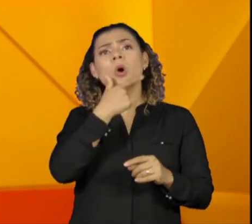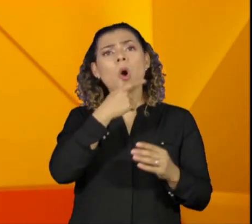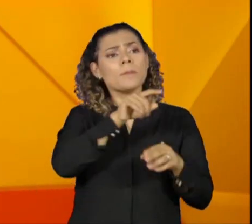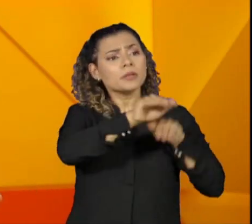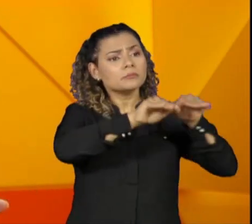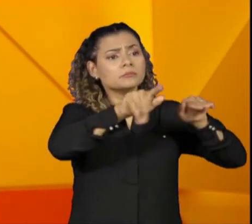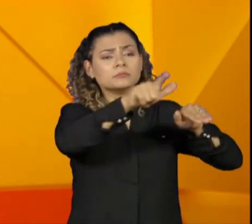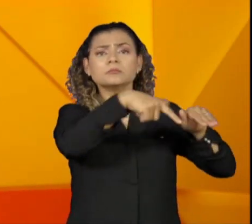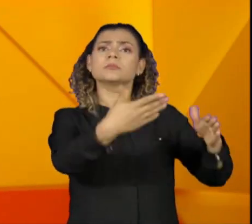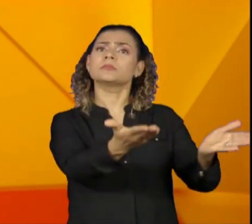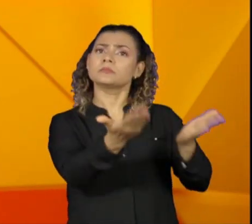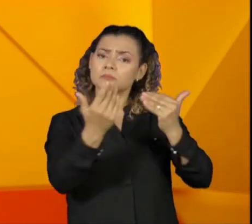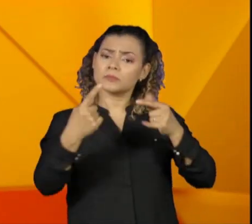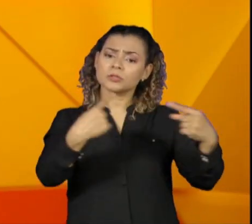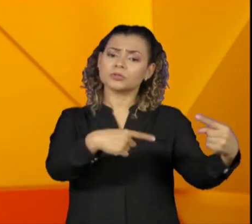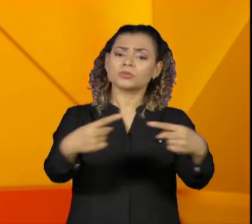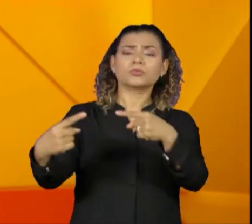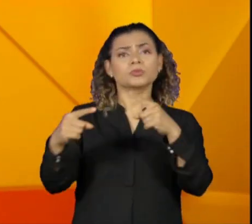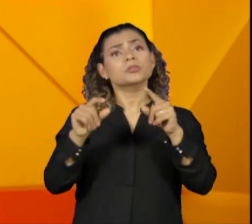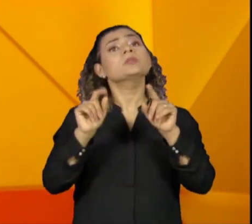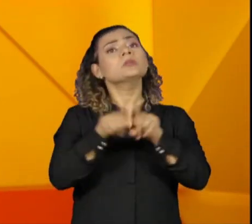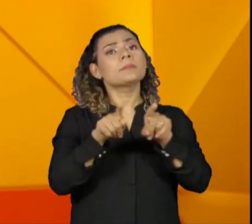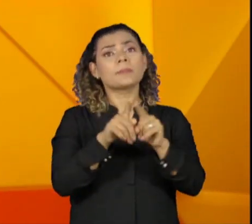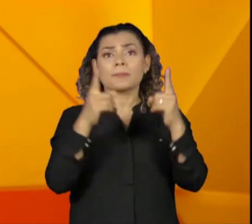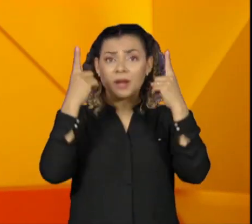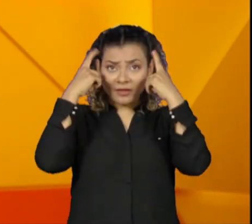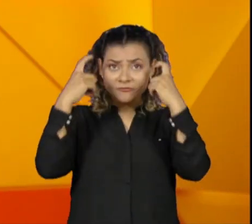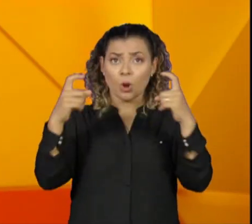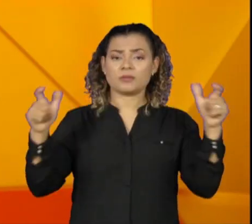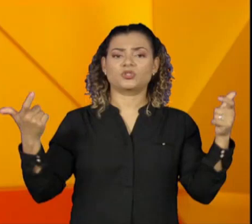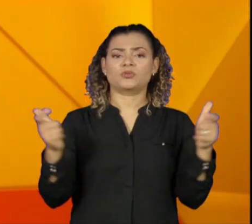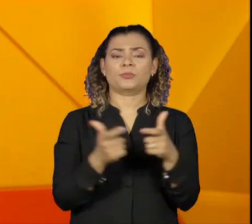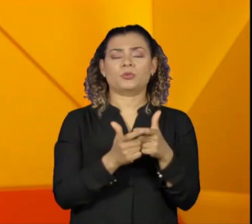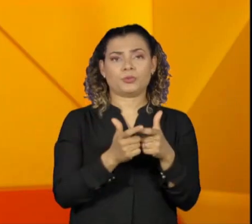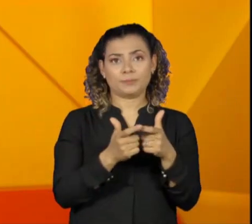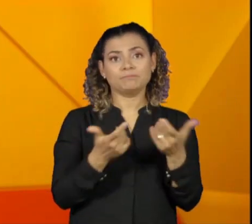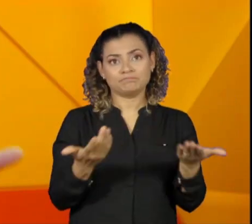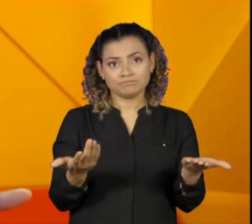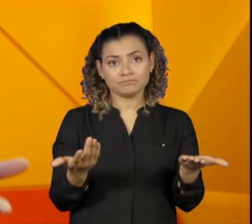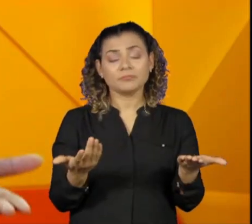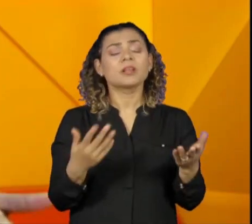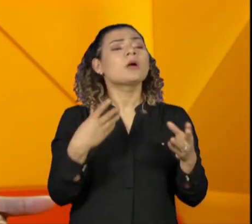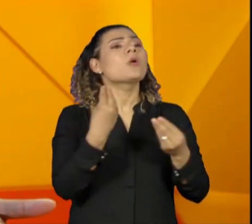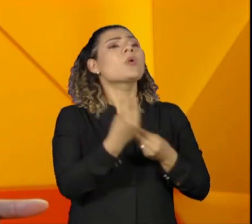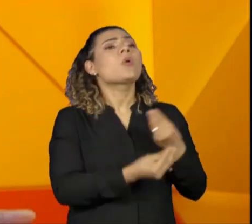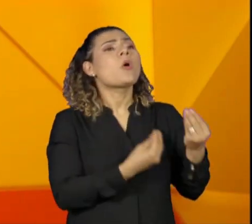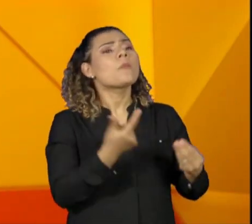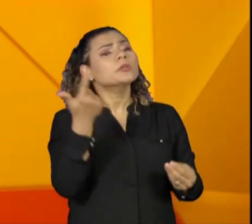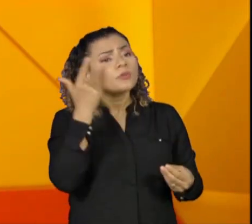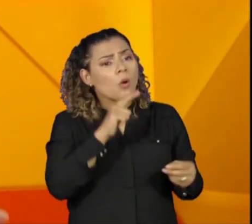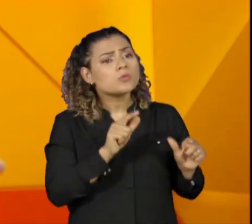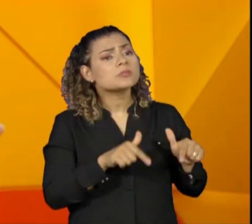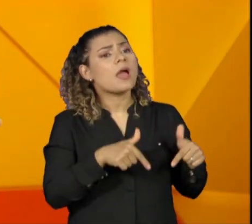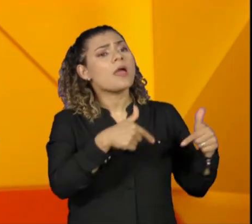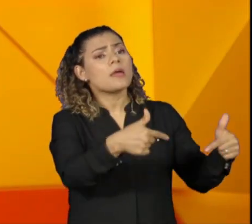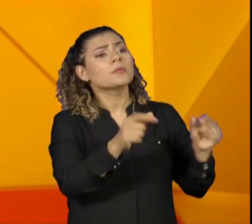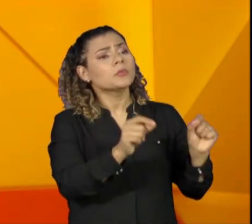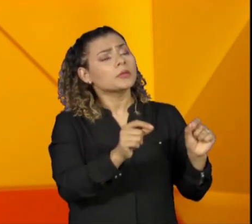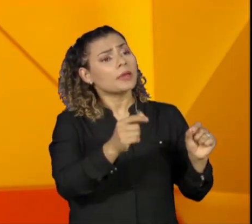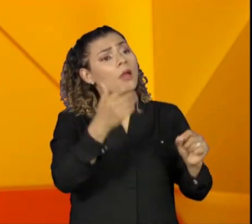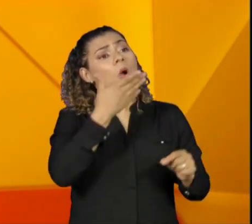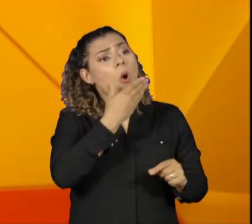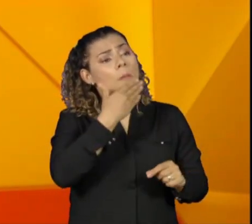homens nas discussões com relação à redução da violência contra as mulheres. Como é que a gente faz para que eles